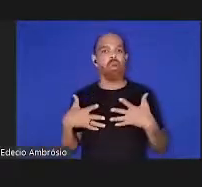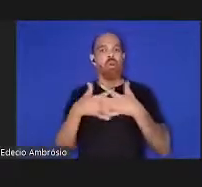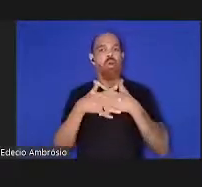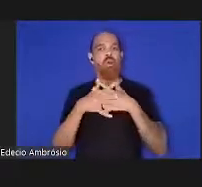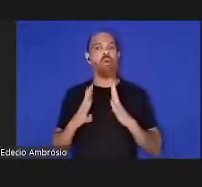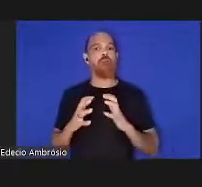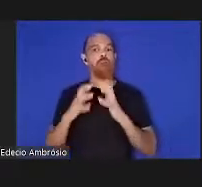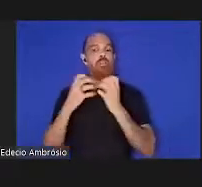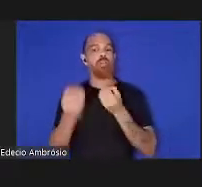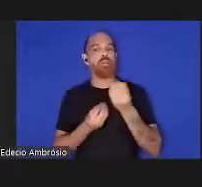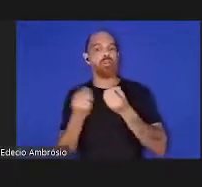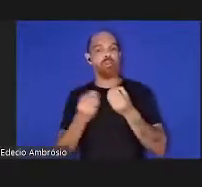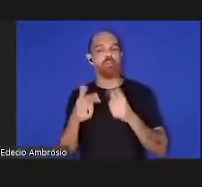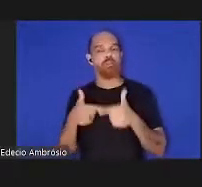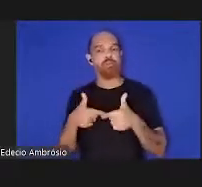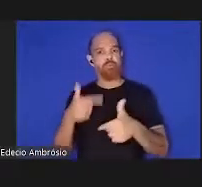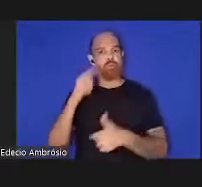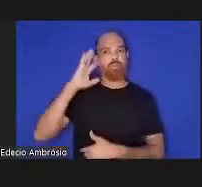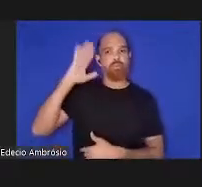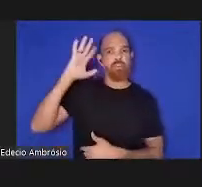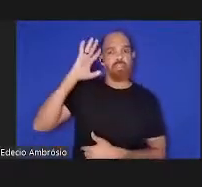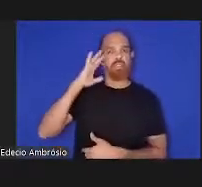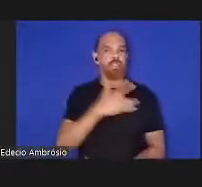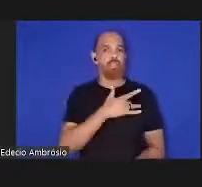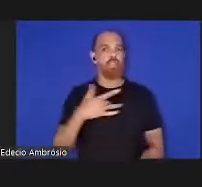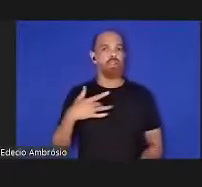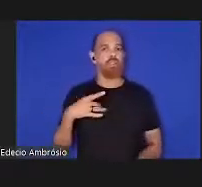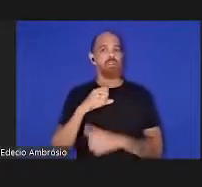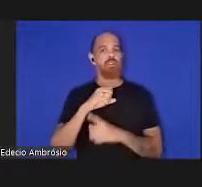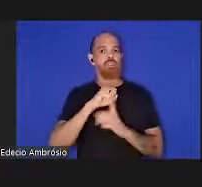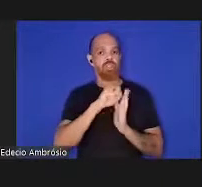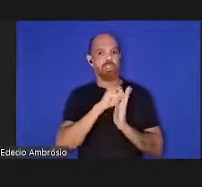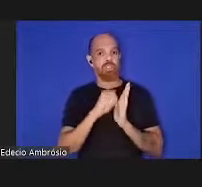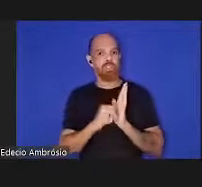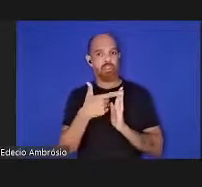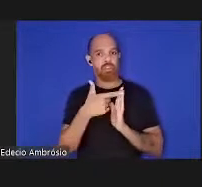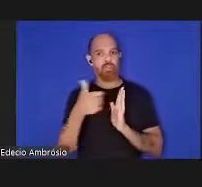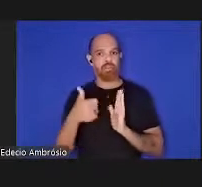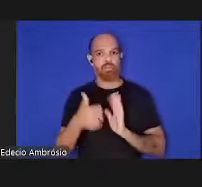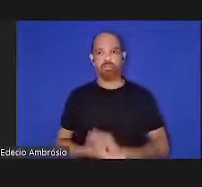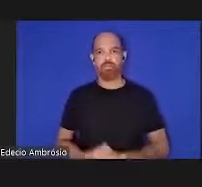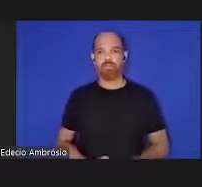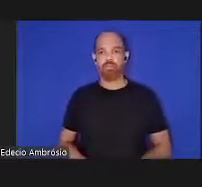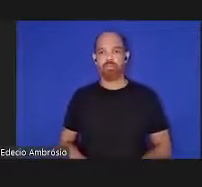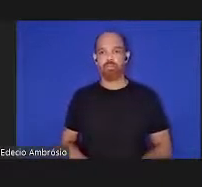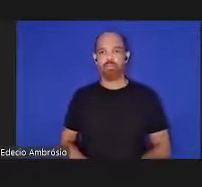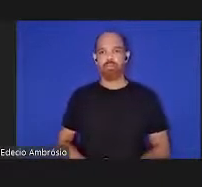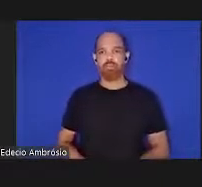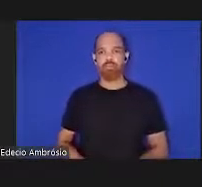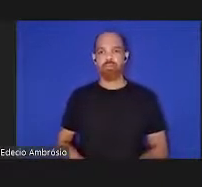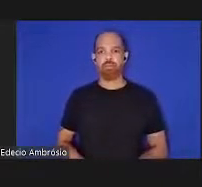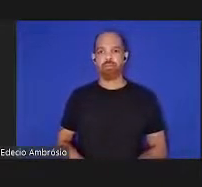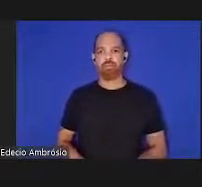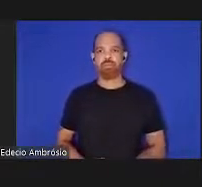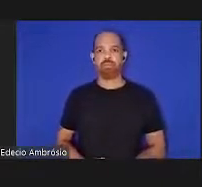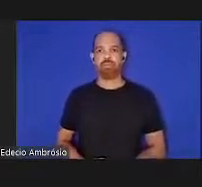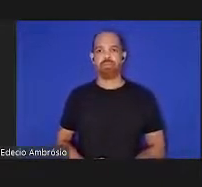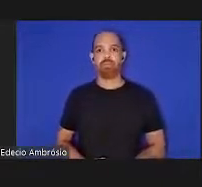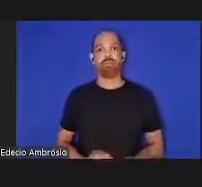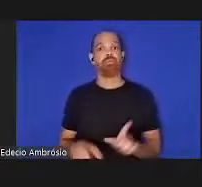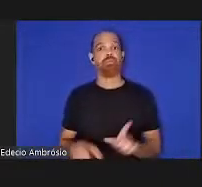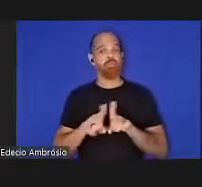devemos refletir sobre a saúde no século XXI ainda é mais frequente pensar na saúde humana